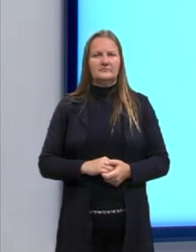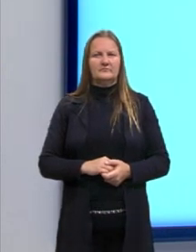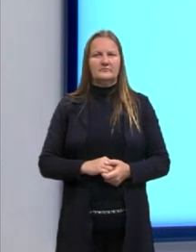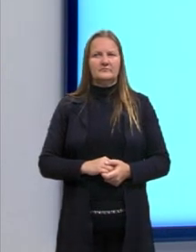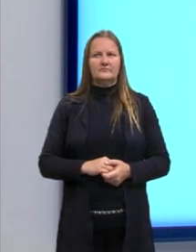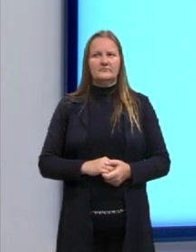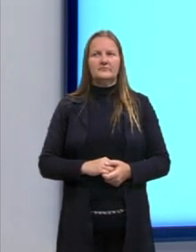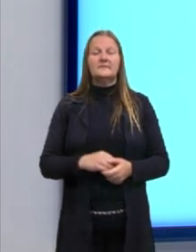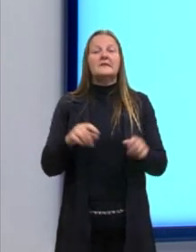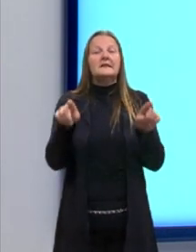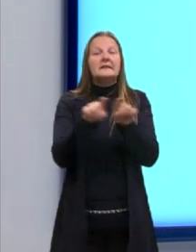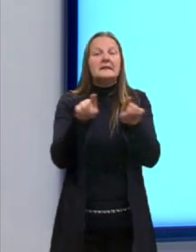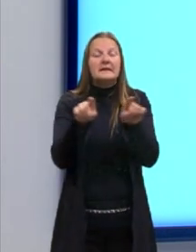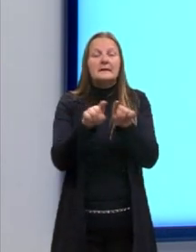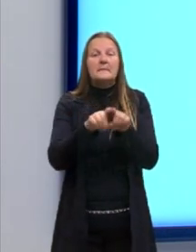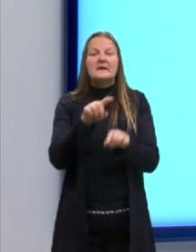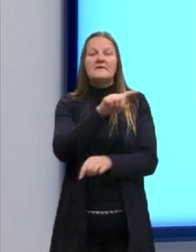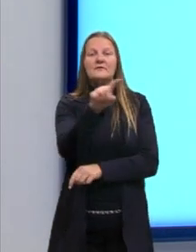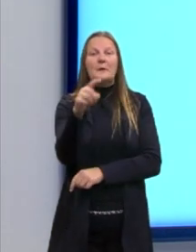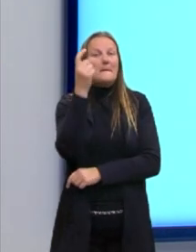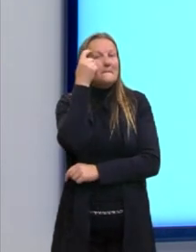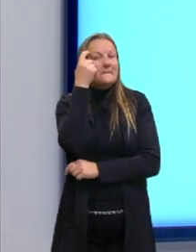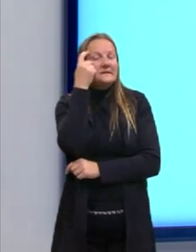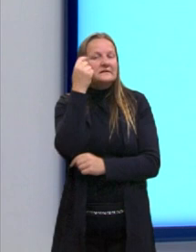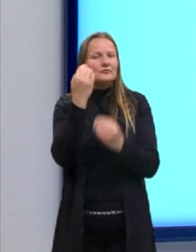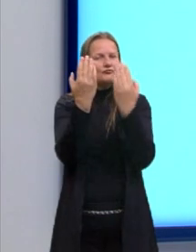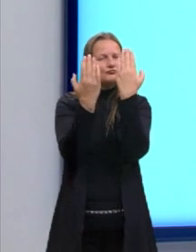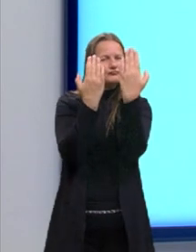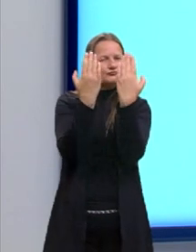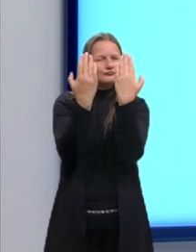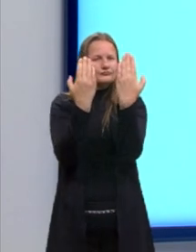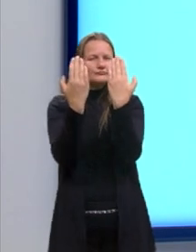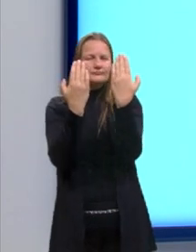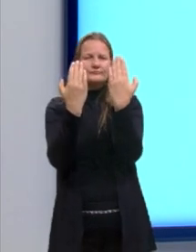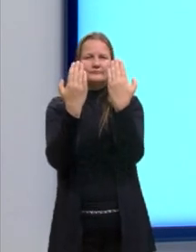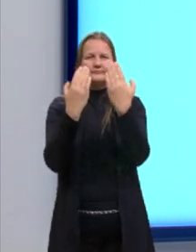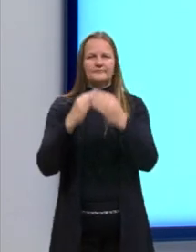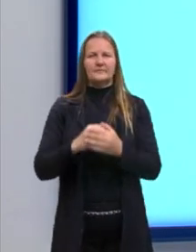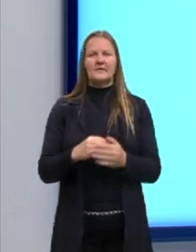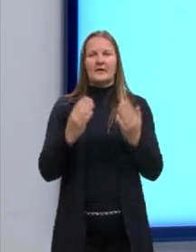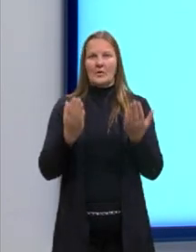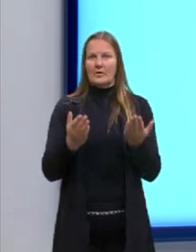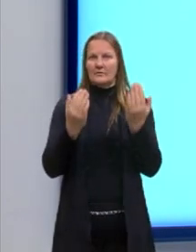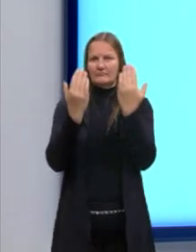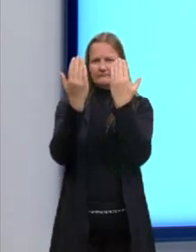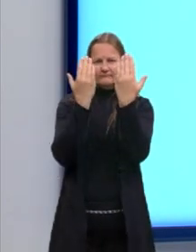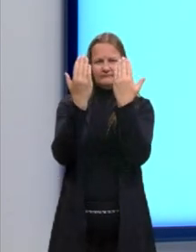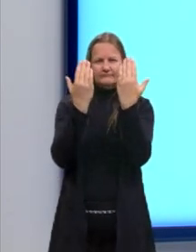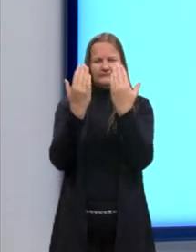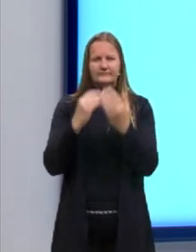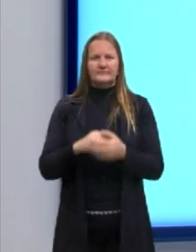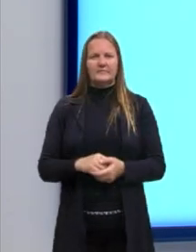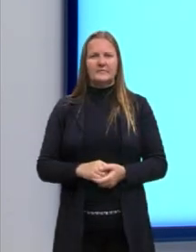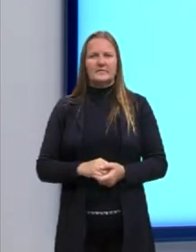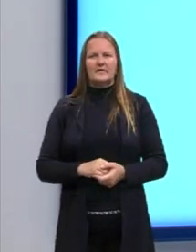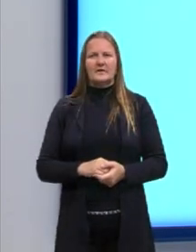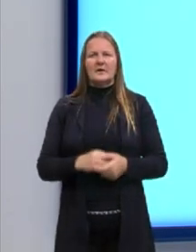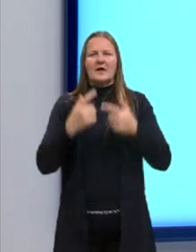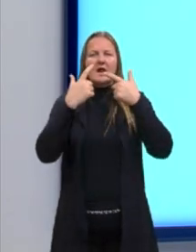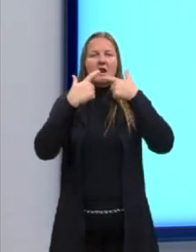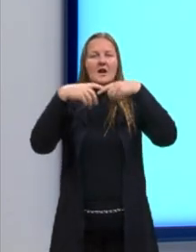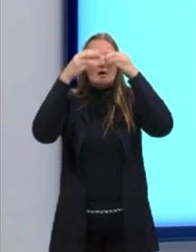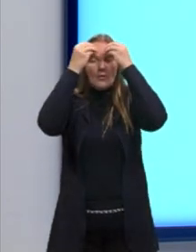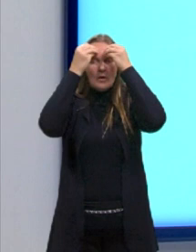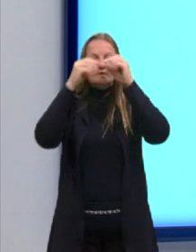Também, quando vocês estiverem pensando em questões semelhantes, e daí aqui é uma resposta que não vai muito para as linguagens,